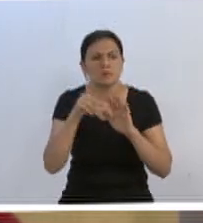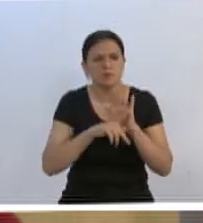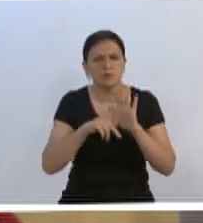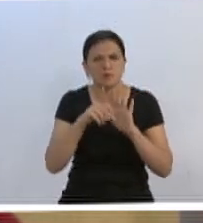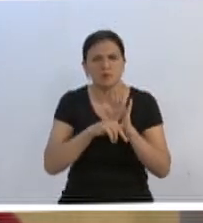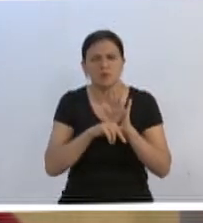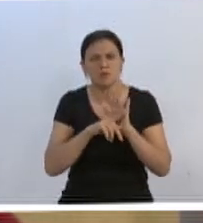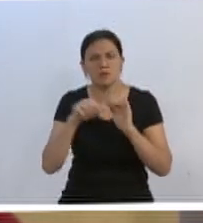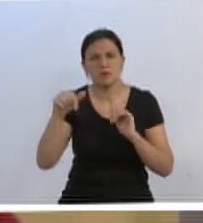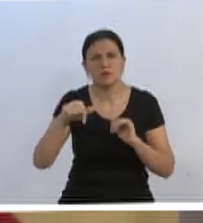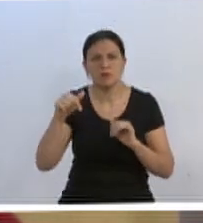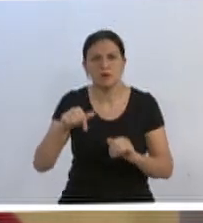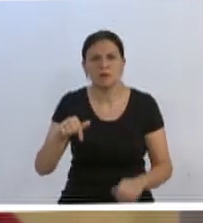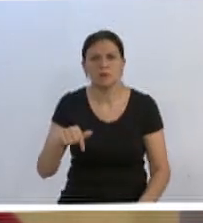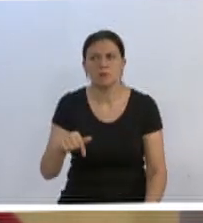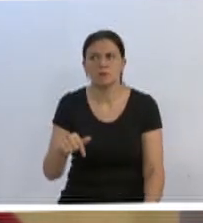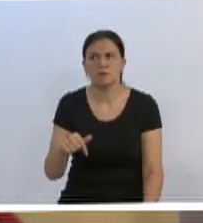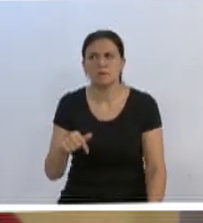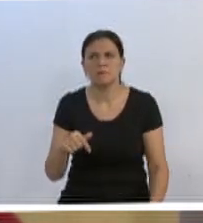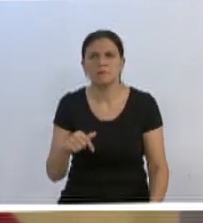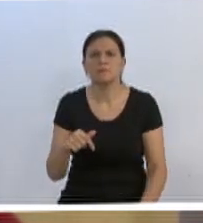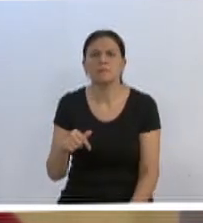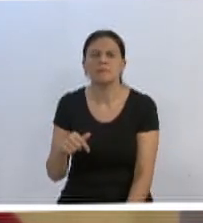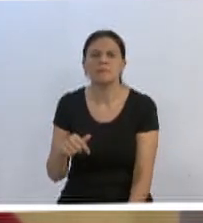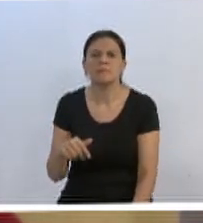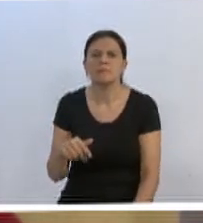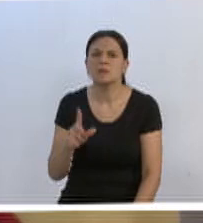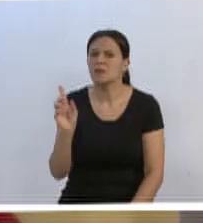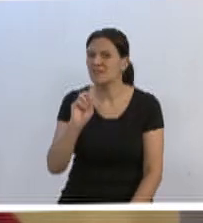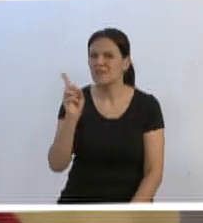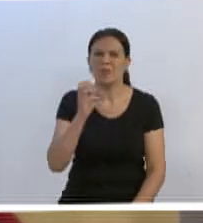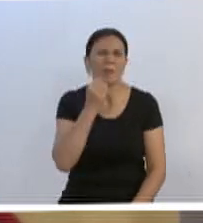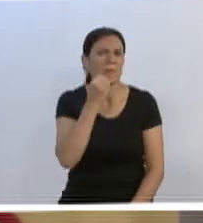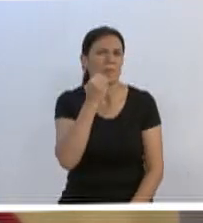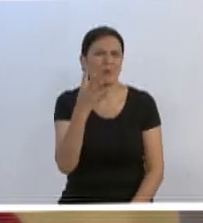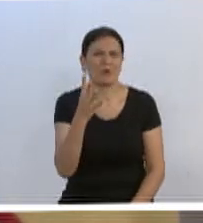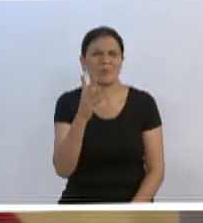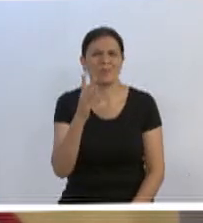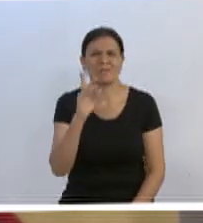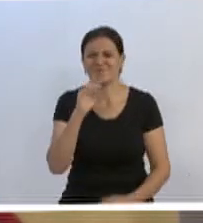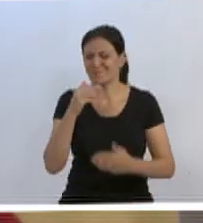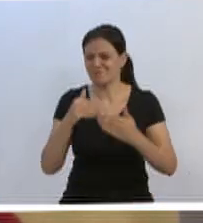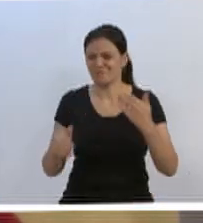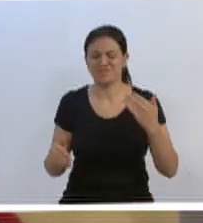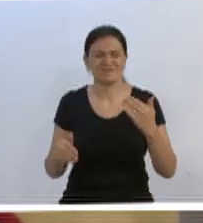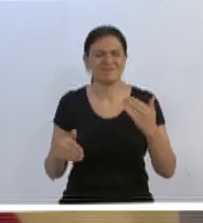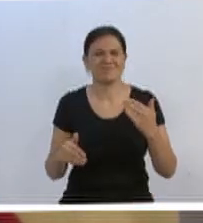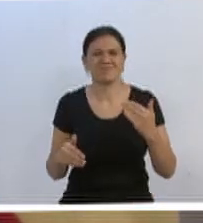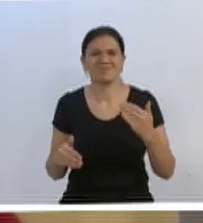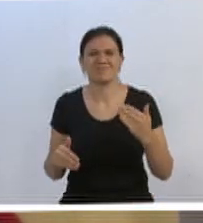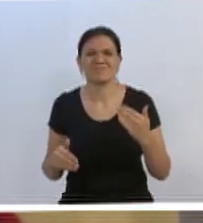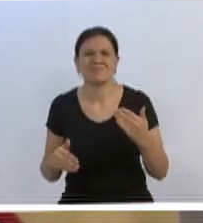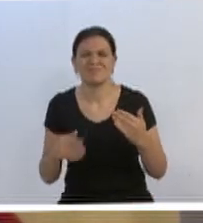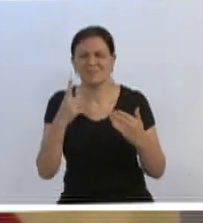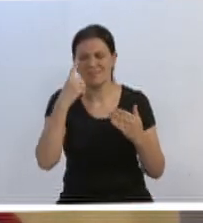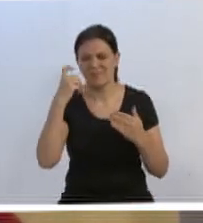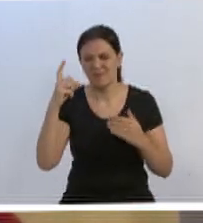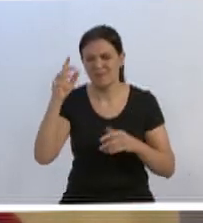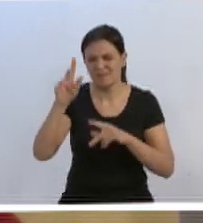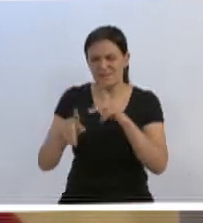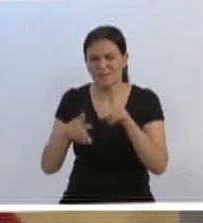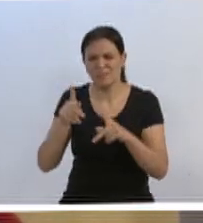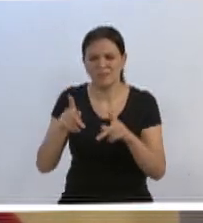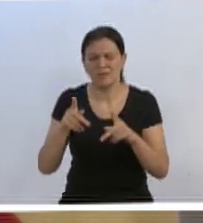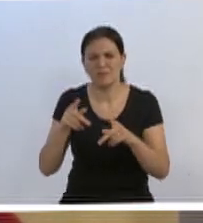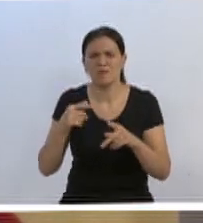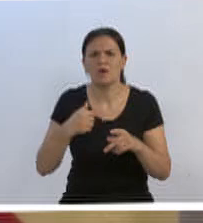nesta casa, que na minha concepção, não são positivos e favoráveis para as bandeiras que eu defendo e para os interesses da população de Blumenau,